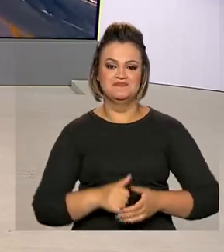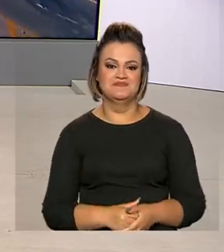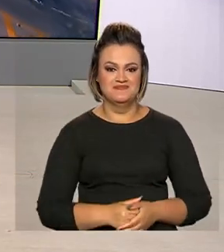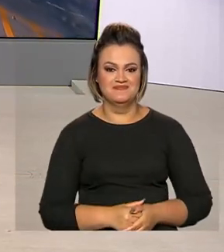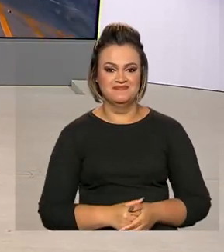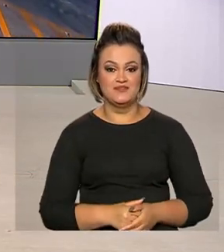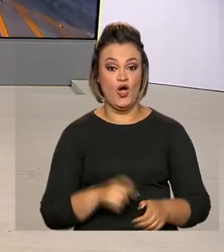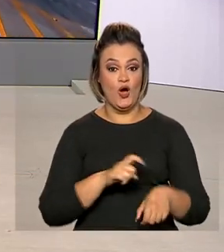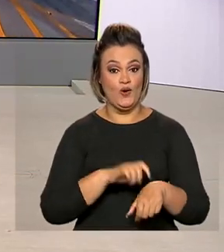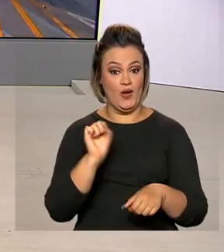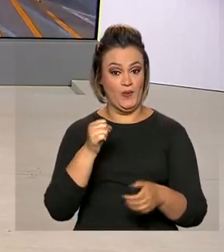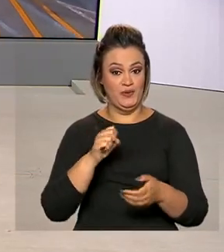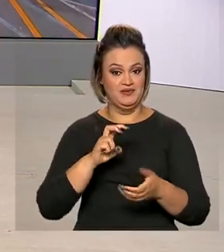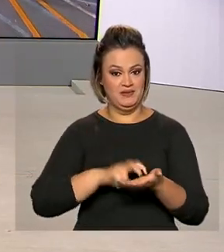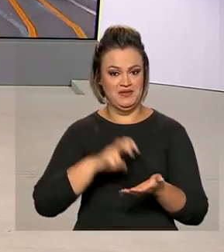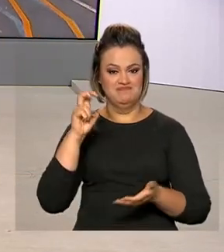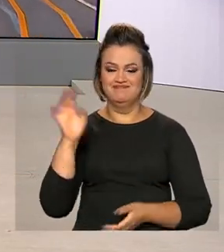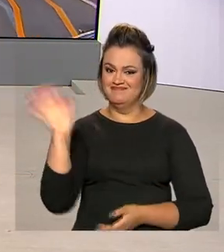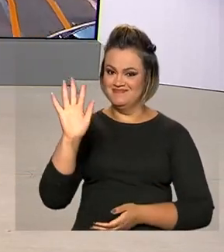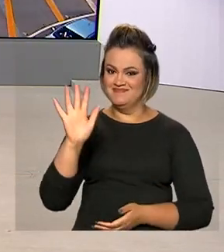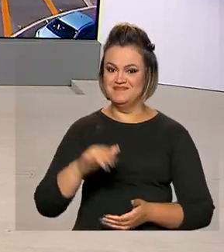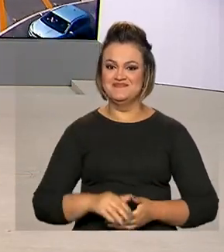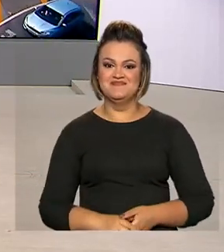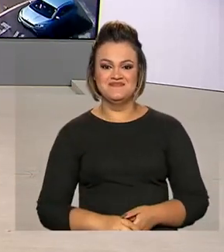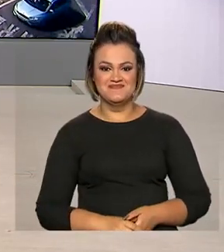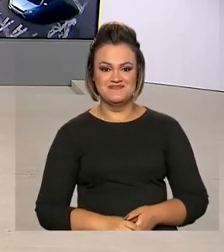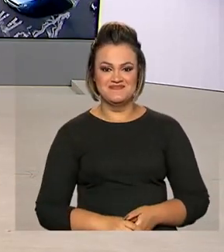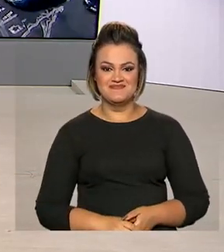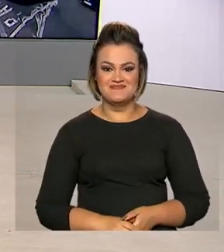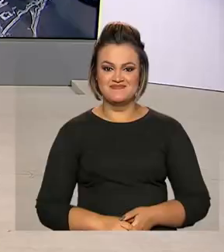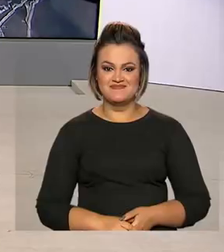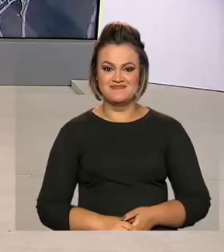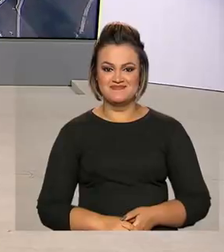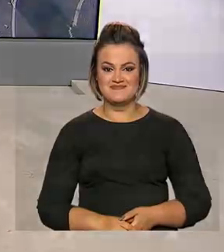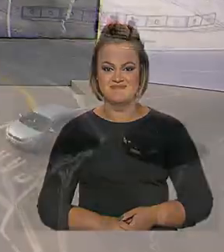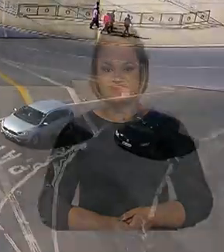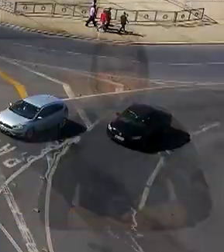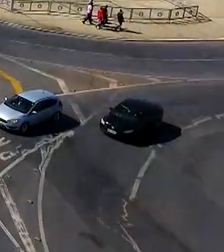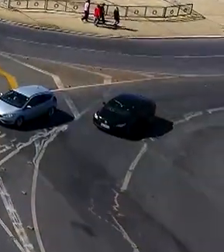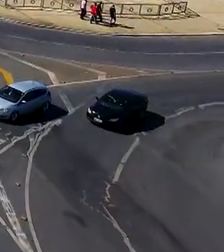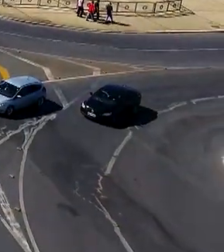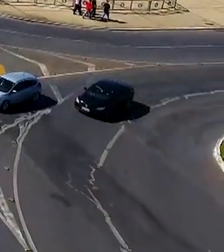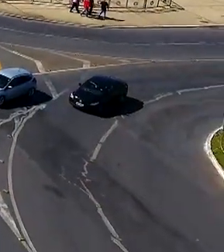amanhã, às 8 horas da manhã. Até lá. Tchau, tchau. A gente